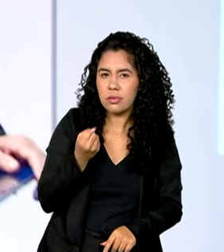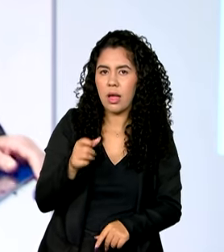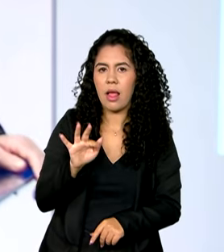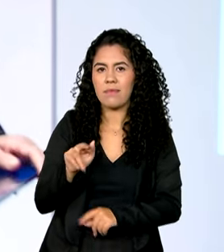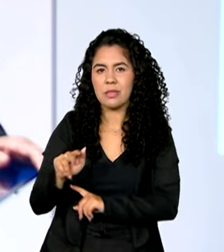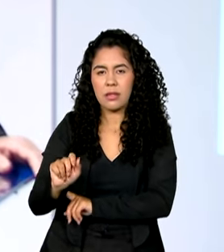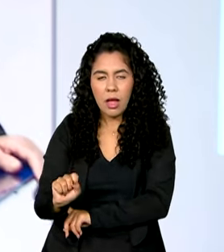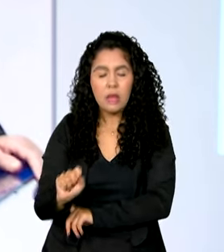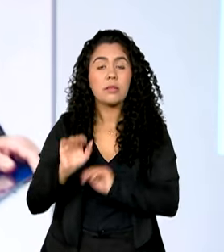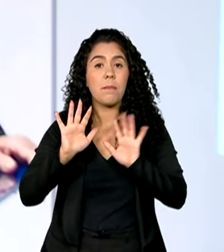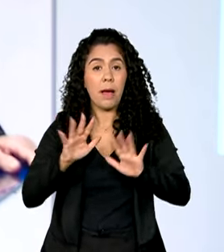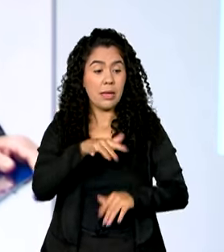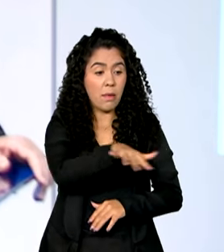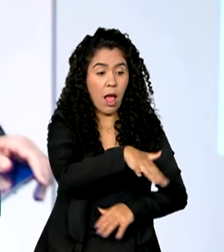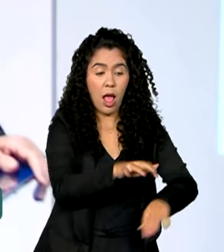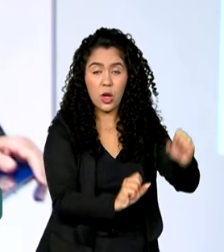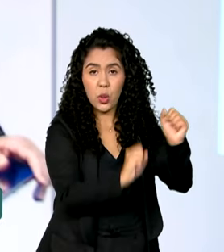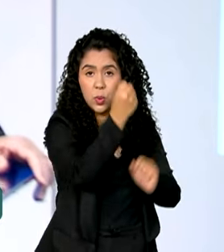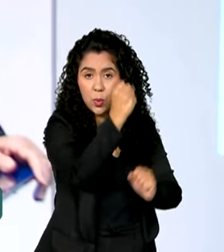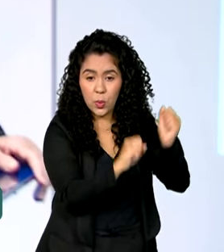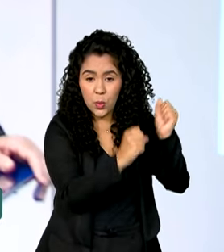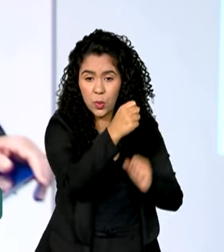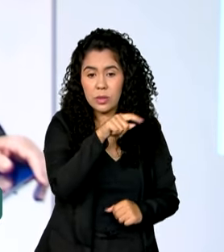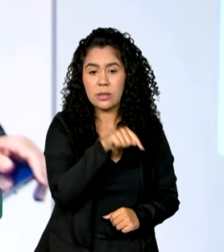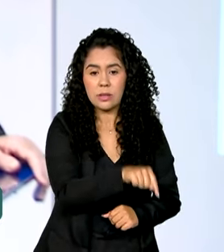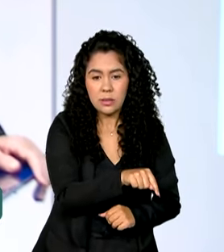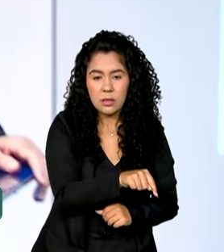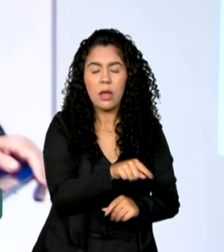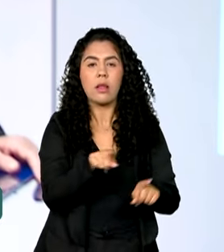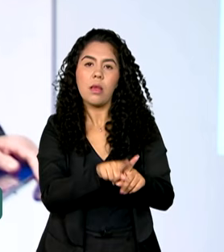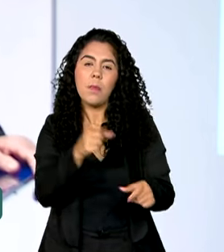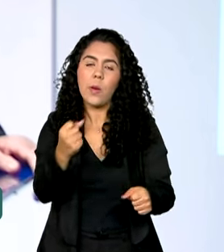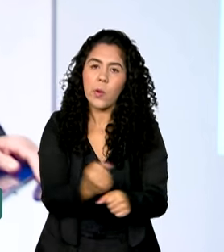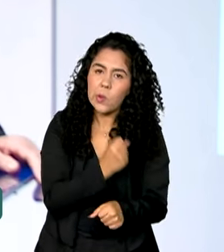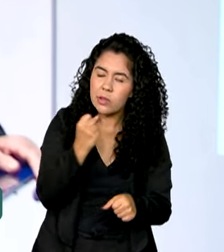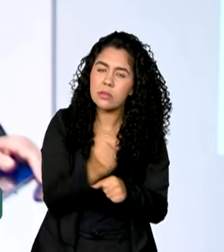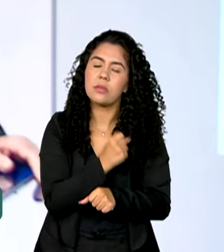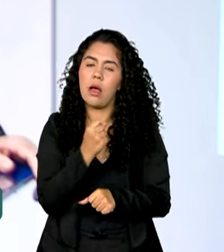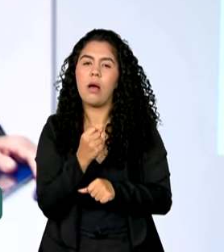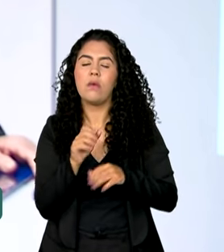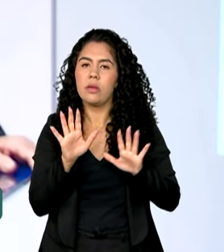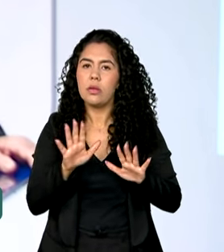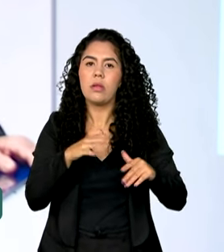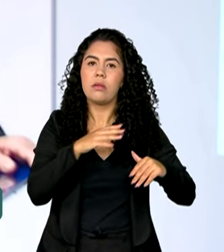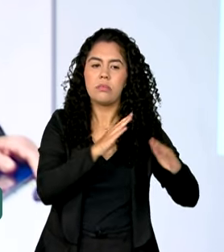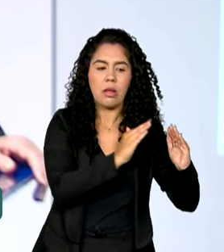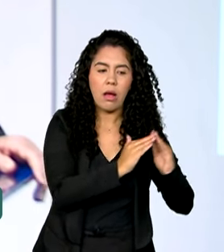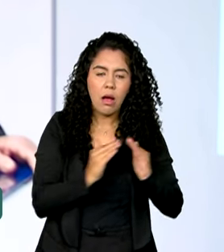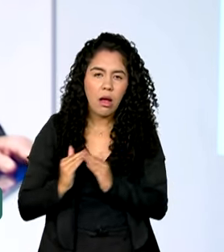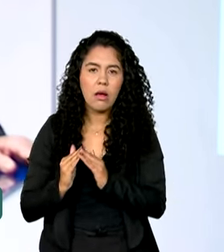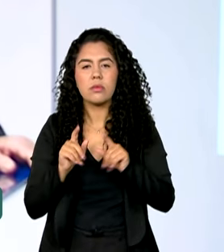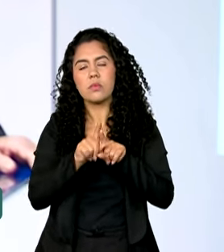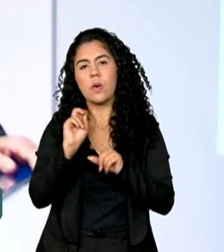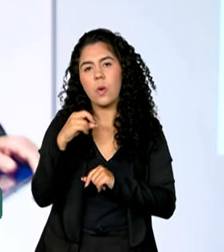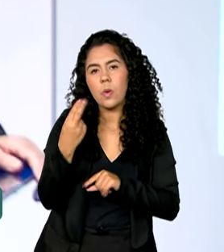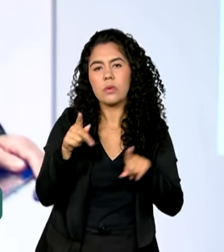para a indústria, a indústria da construção, seja habitacional, seja infraestrutura,